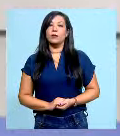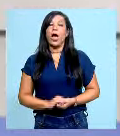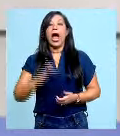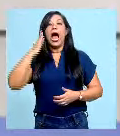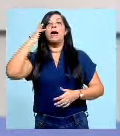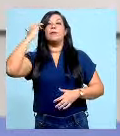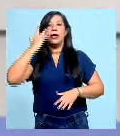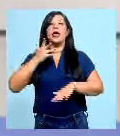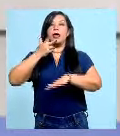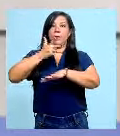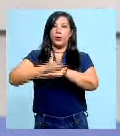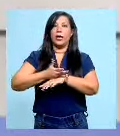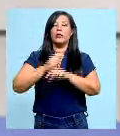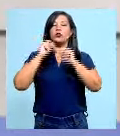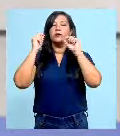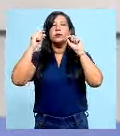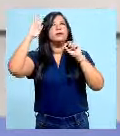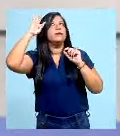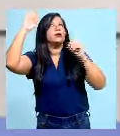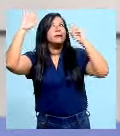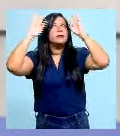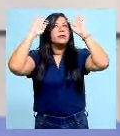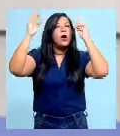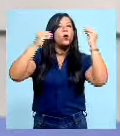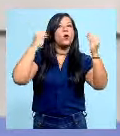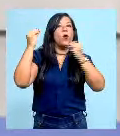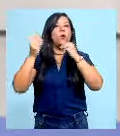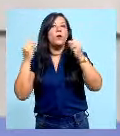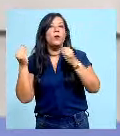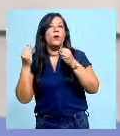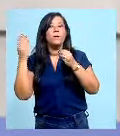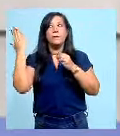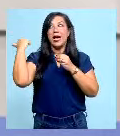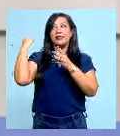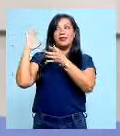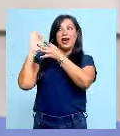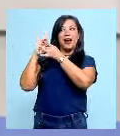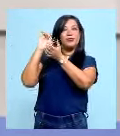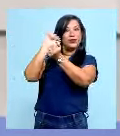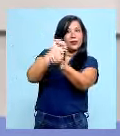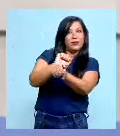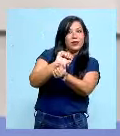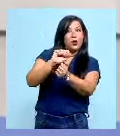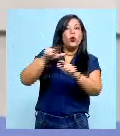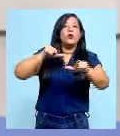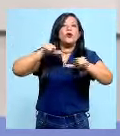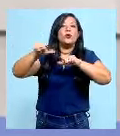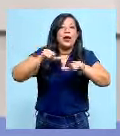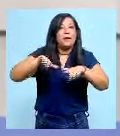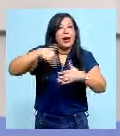Na reportagem de amanhã, vamos refletir sobre os impactos do passado de escravidão no mercado de trabalho hoje.